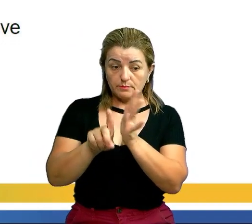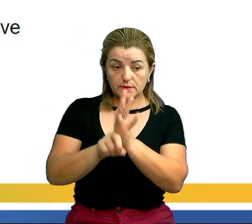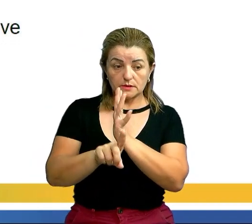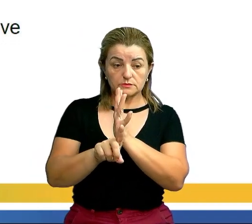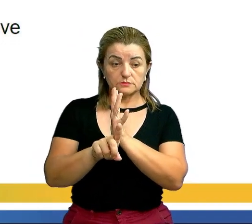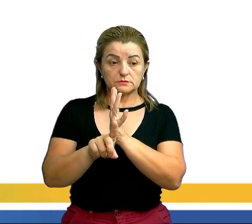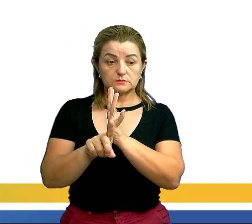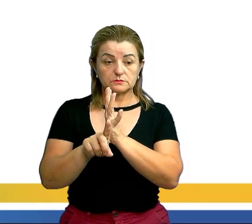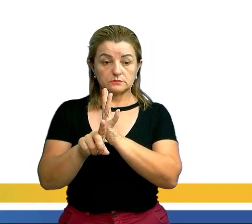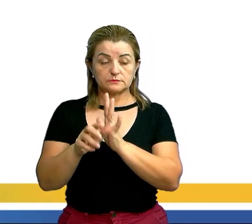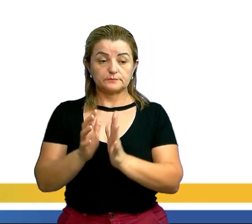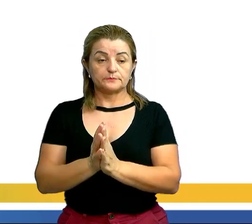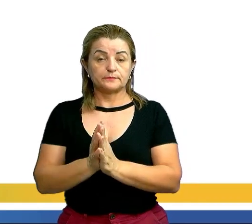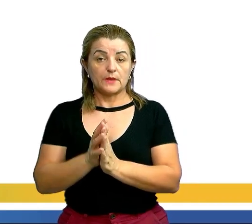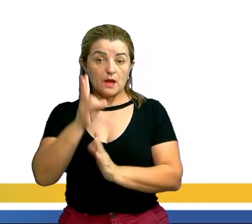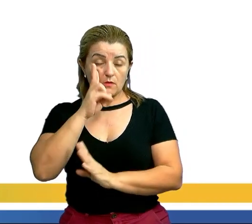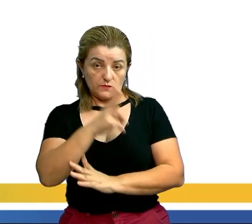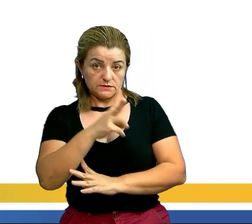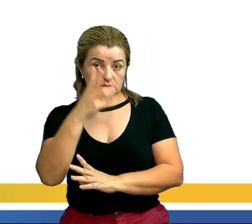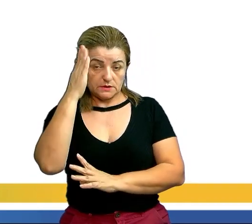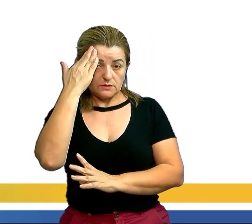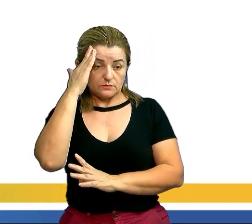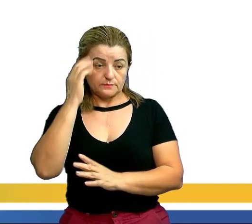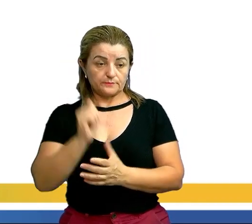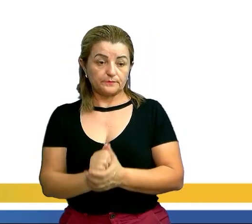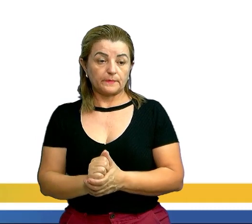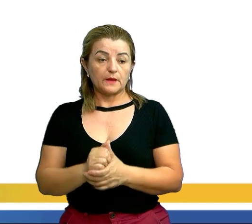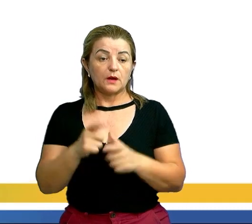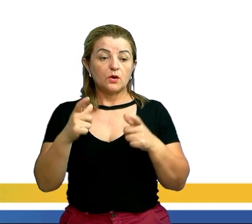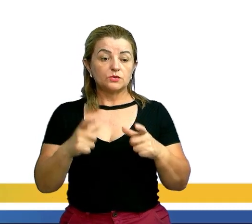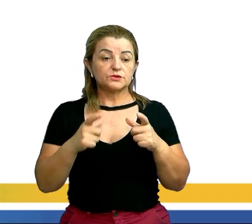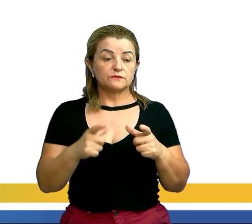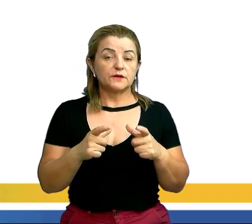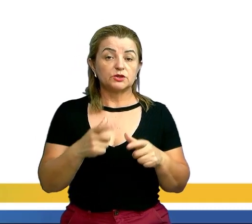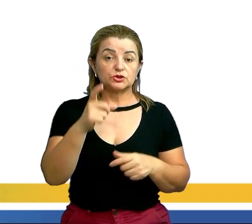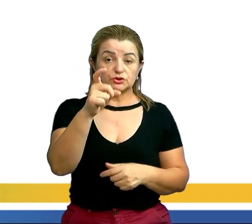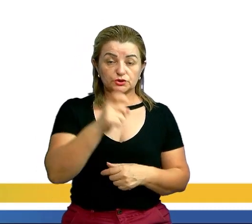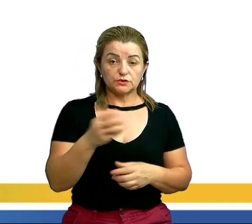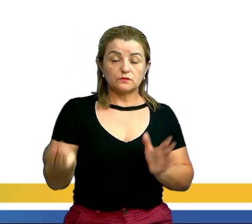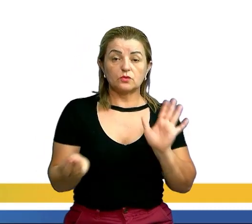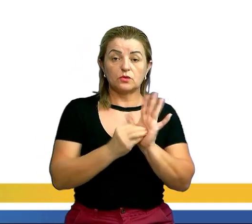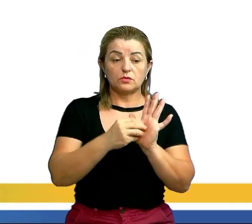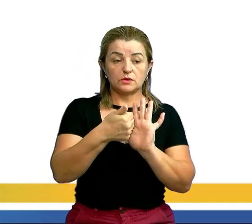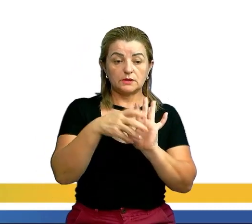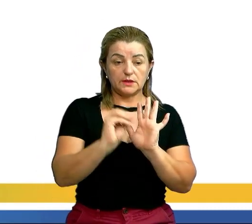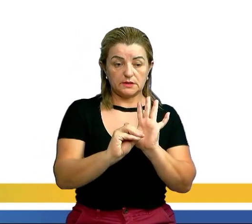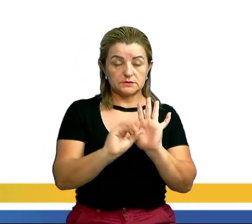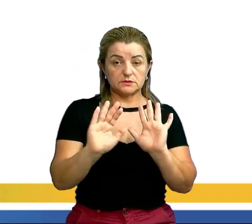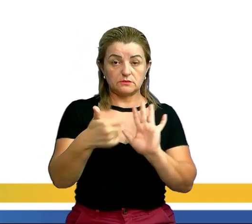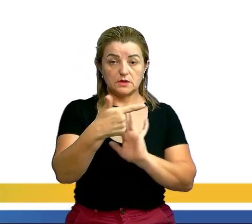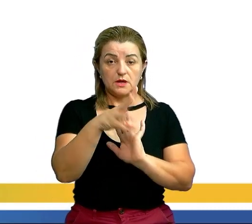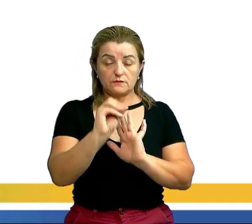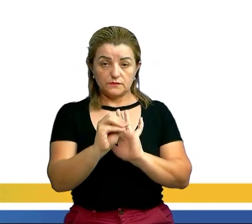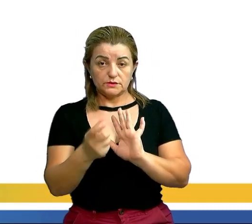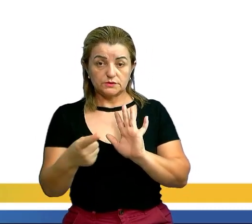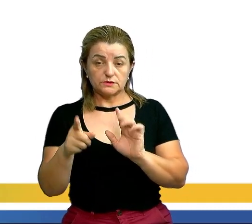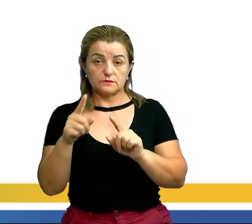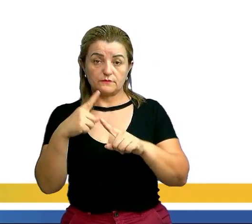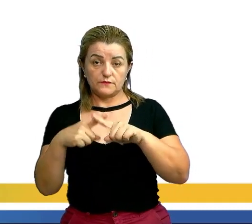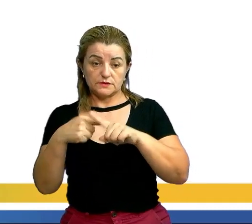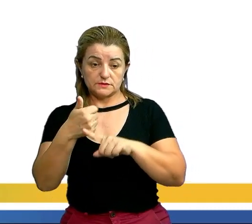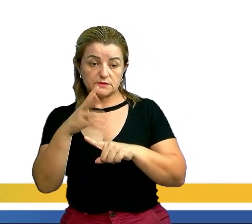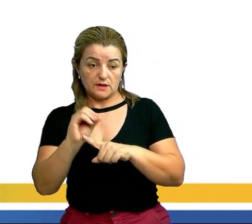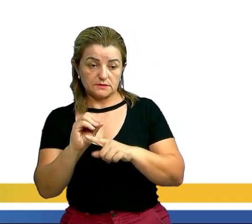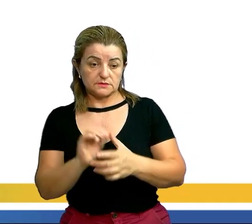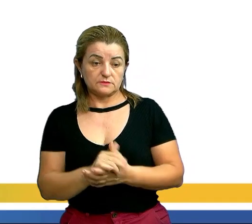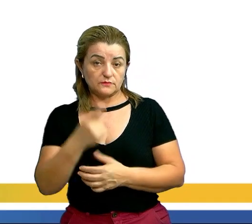eu vou por 10. Vê se você entendeu. Onde tiver X, eu vou por 10. É 20 vezes X menos X ao quadrado. Você está vendo